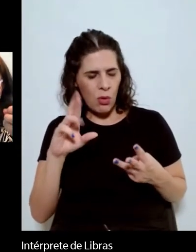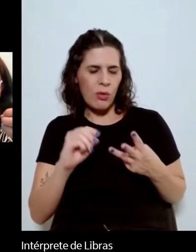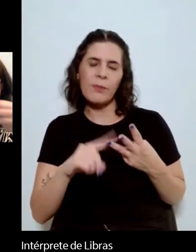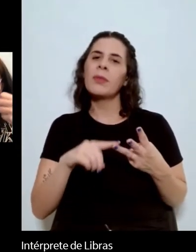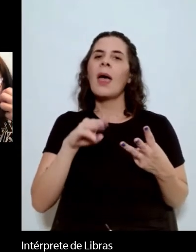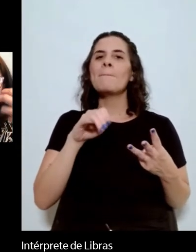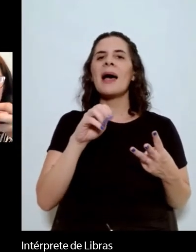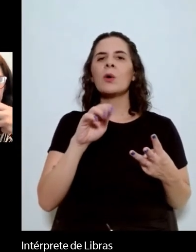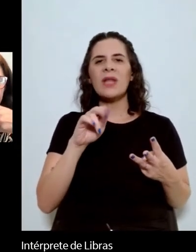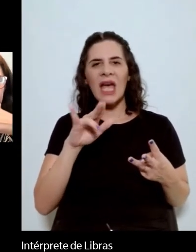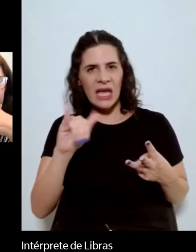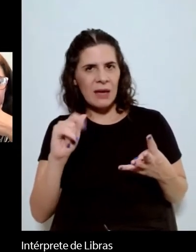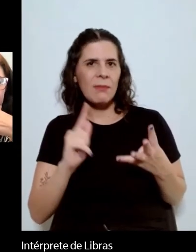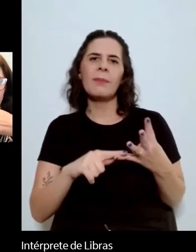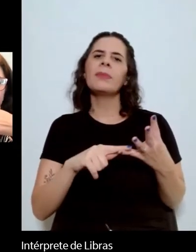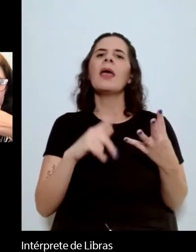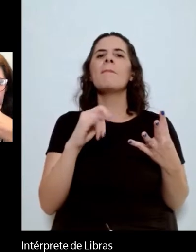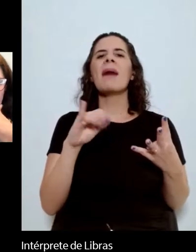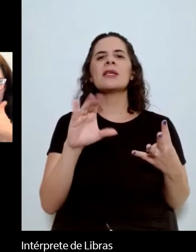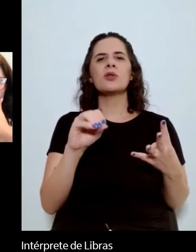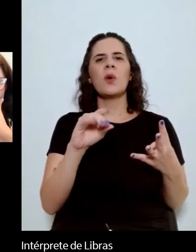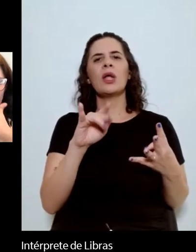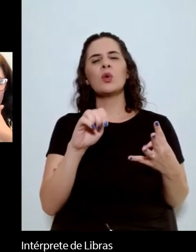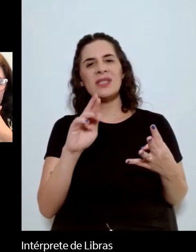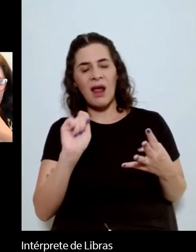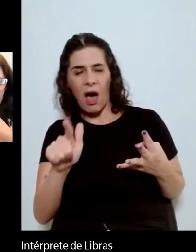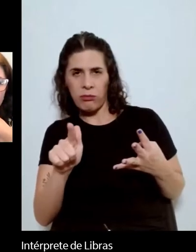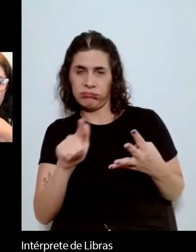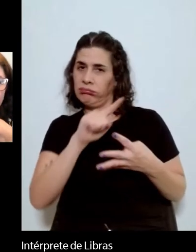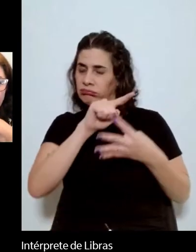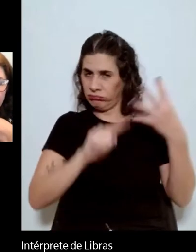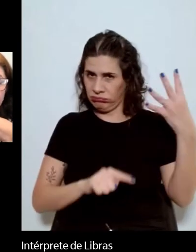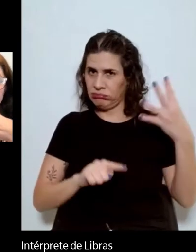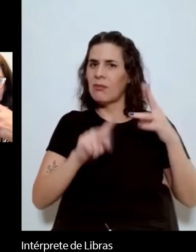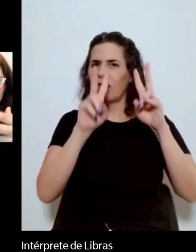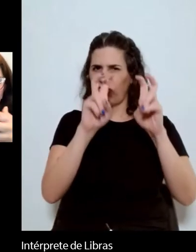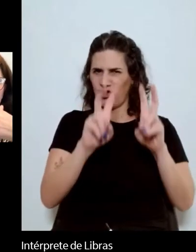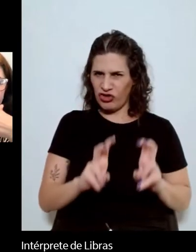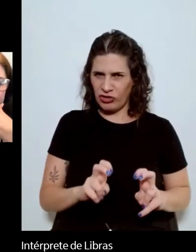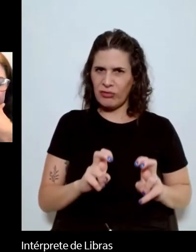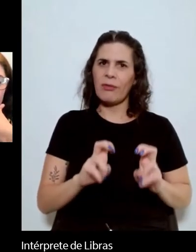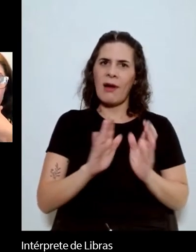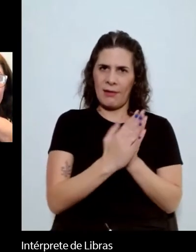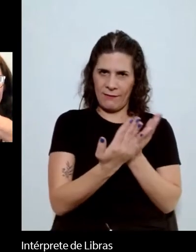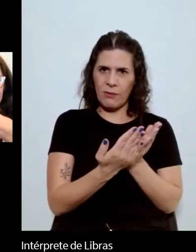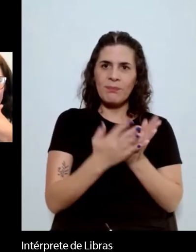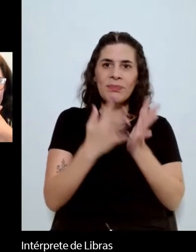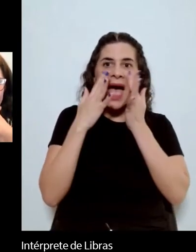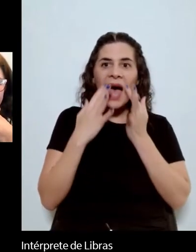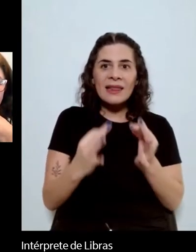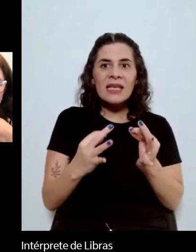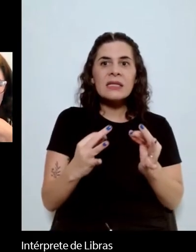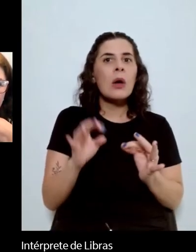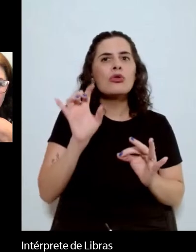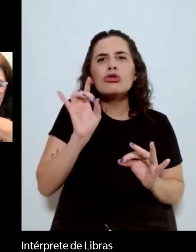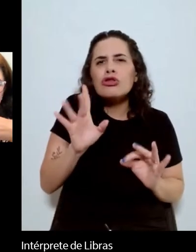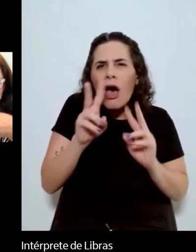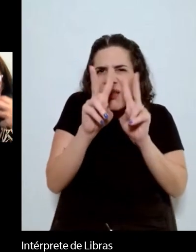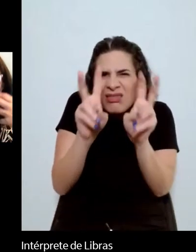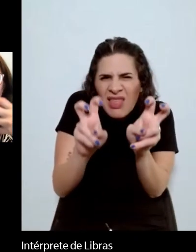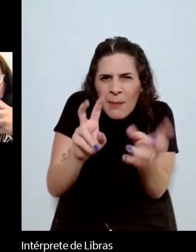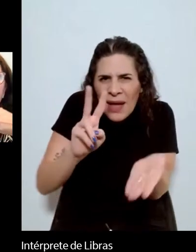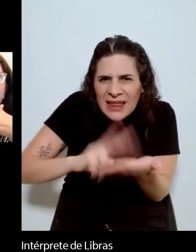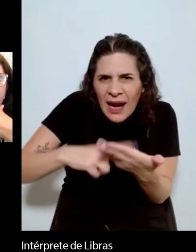interessantes para poder tentar chamar a atenção dos alunos para, não só a questão da tradução,